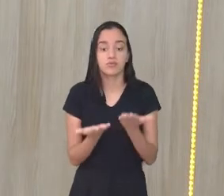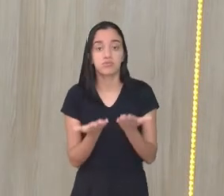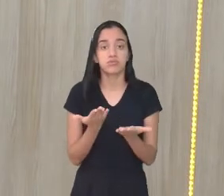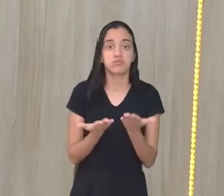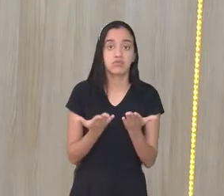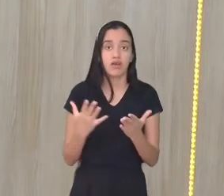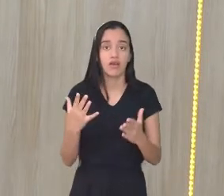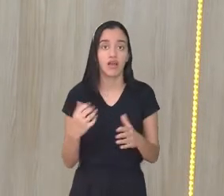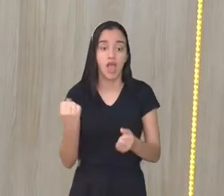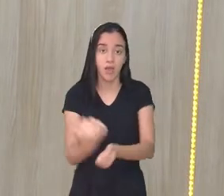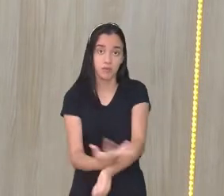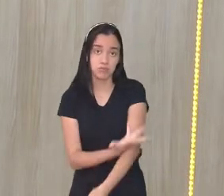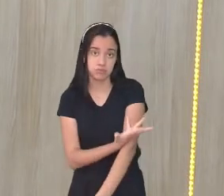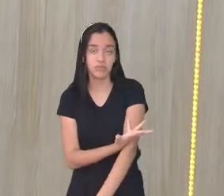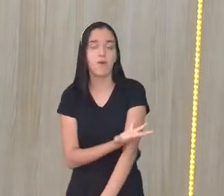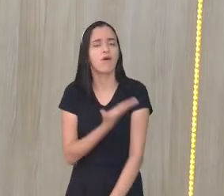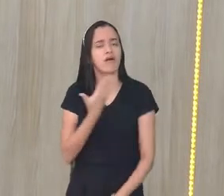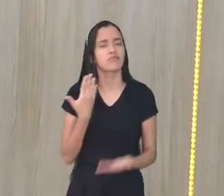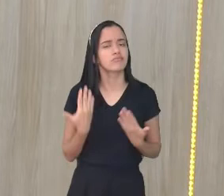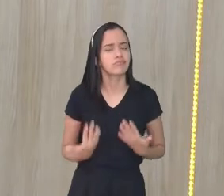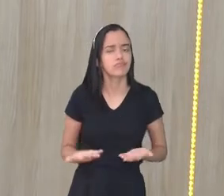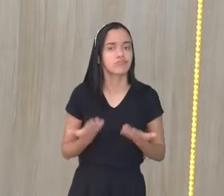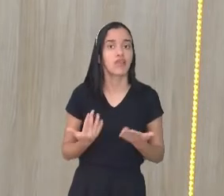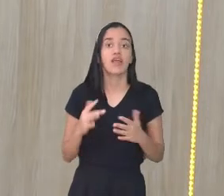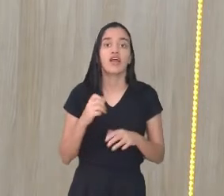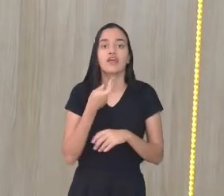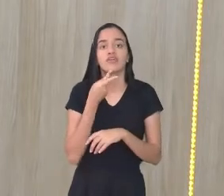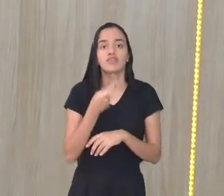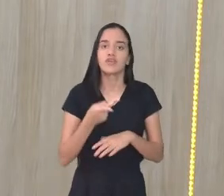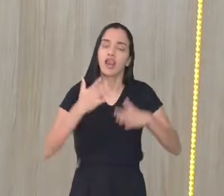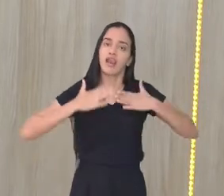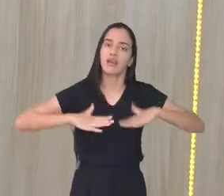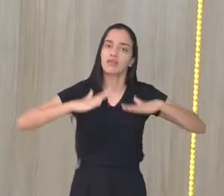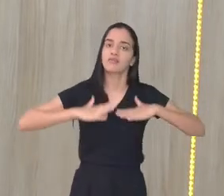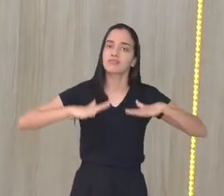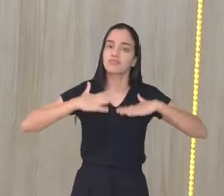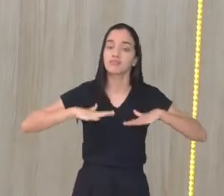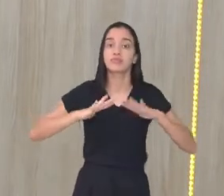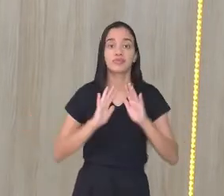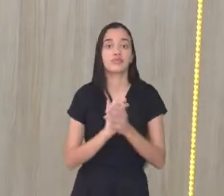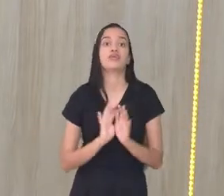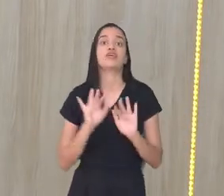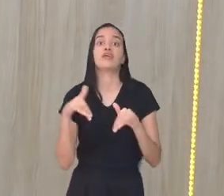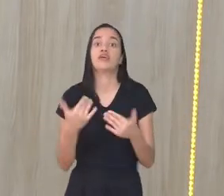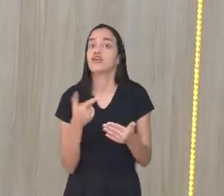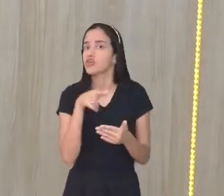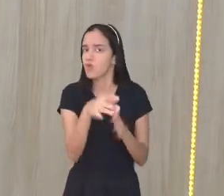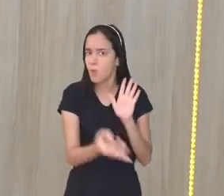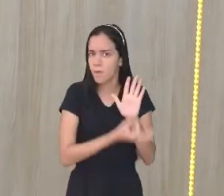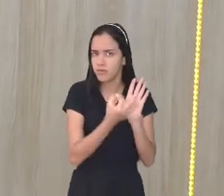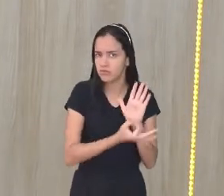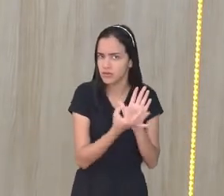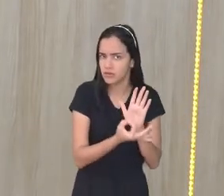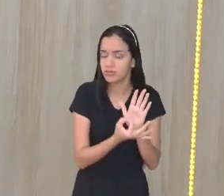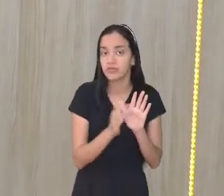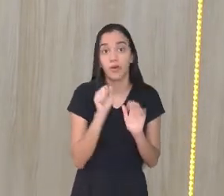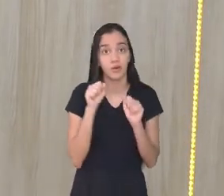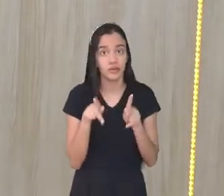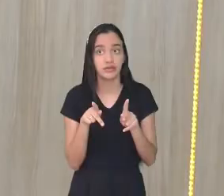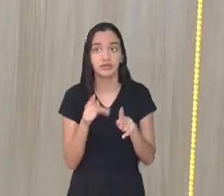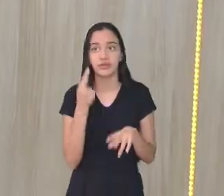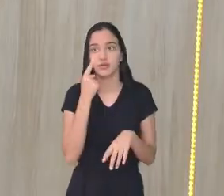emocionalmente, falar tranquilamente. Então, vamos pensar sobre isso. E não deixa de dar sua opinião, tá bom?